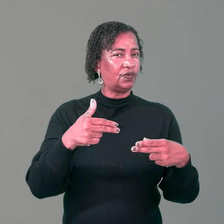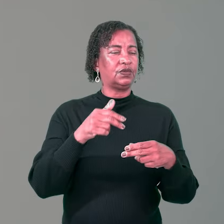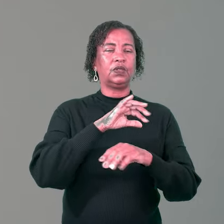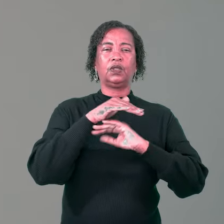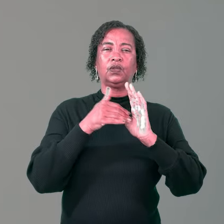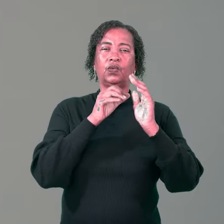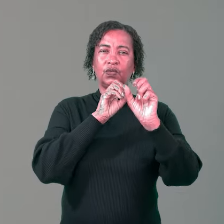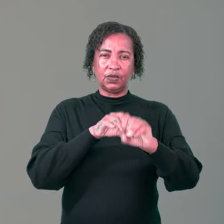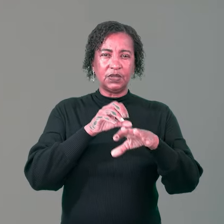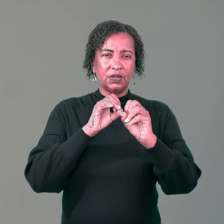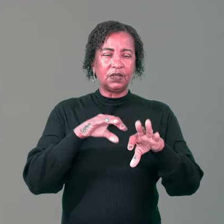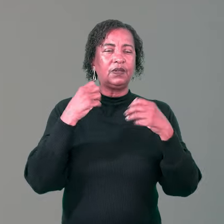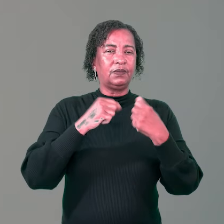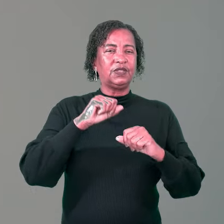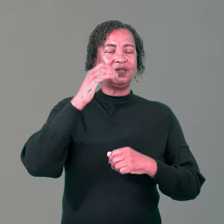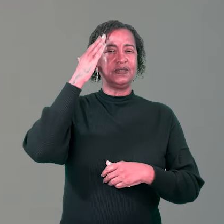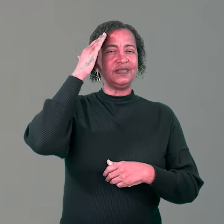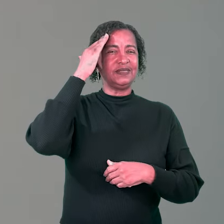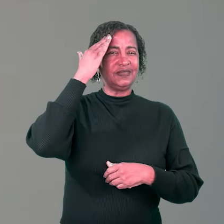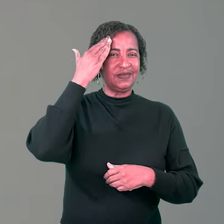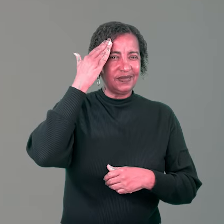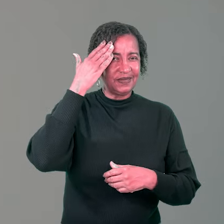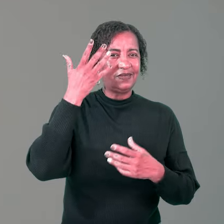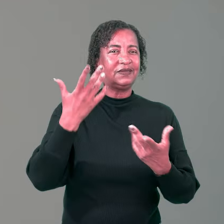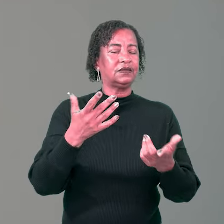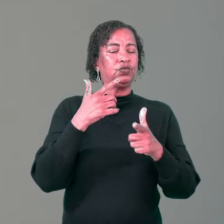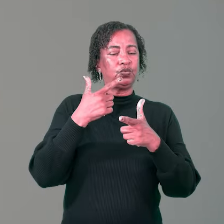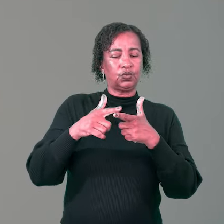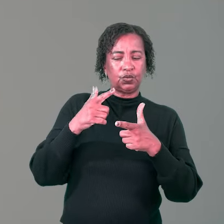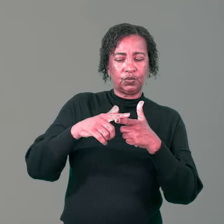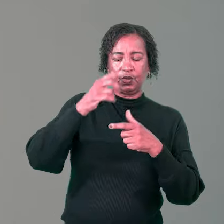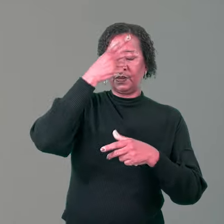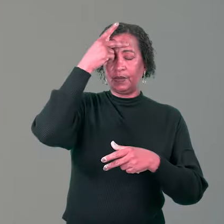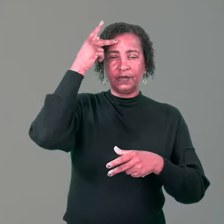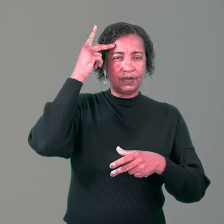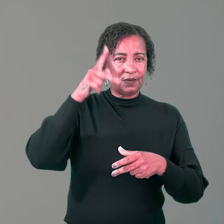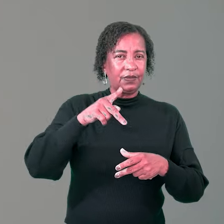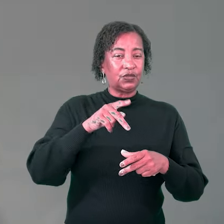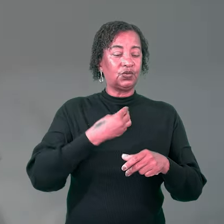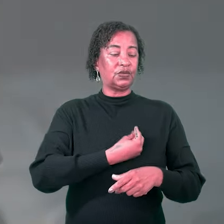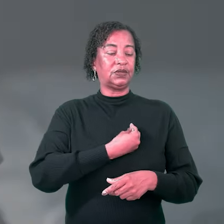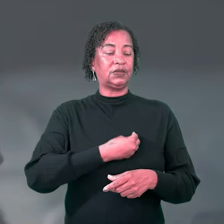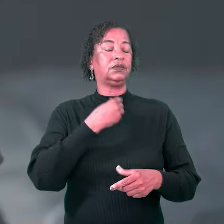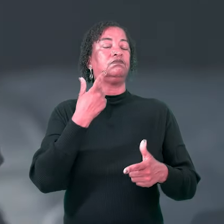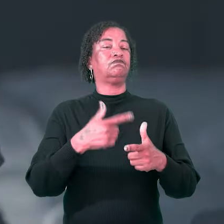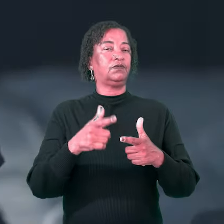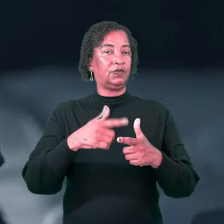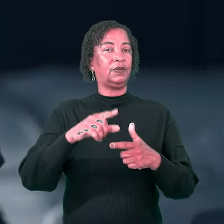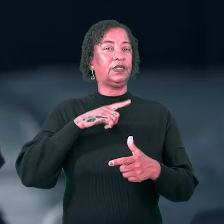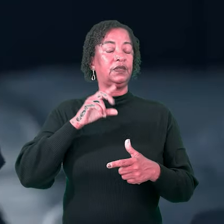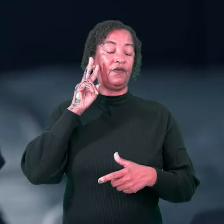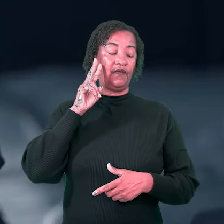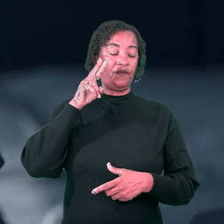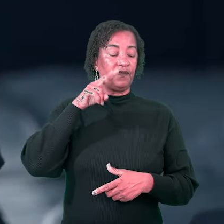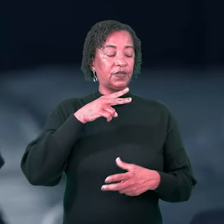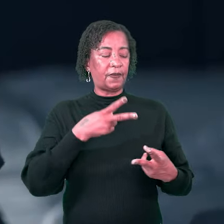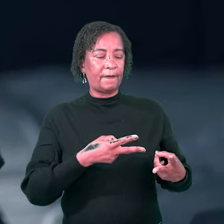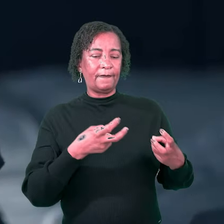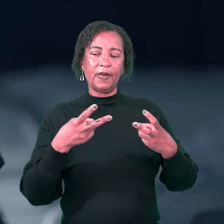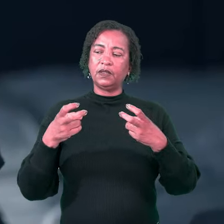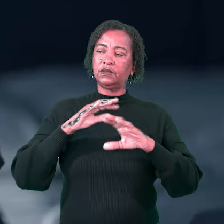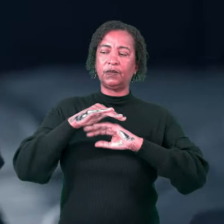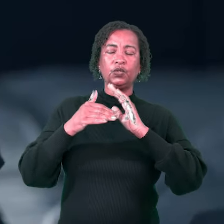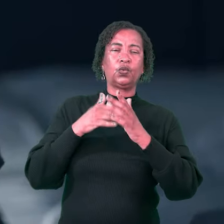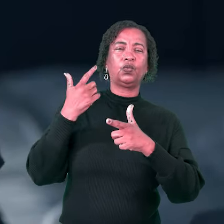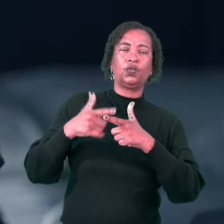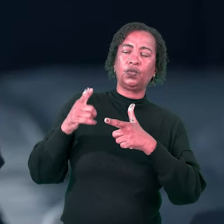ensinamento deve ser compreendido à luz dos problemas das pessoas do sopé da montanha. Olhe para baixo e veja todos